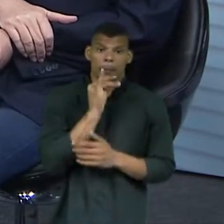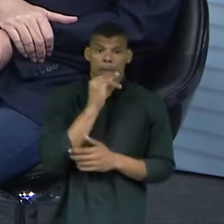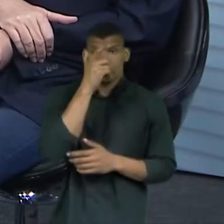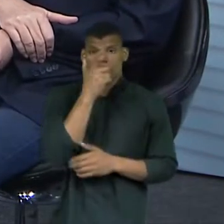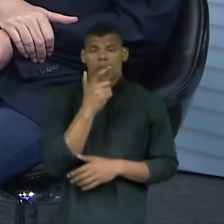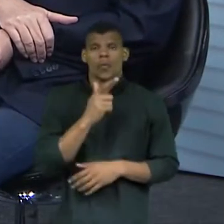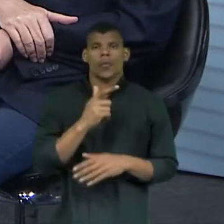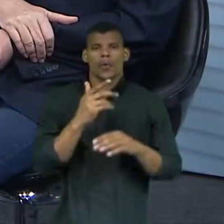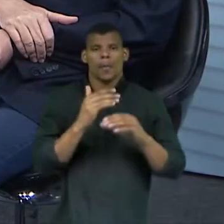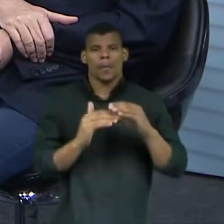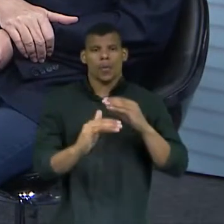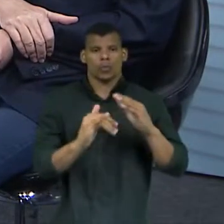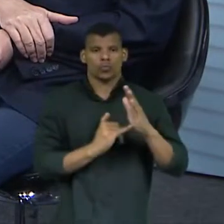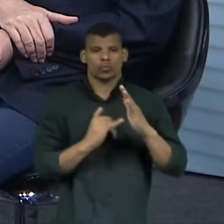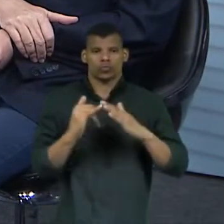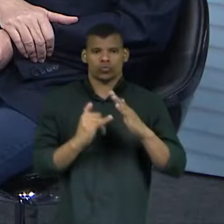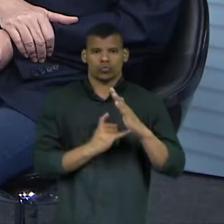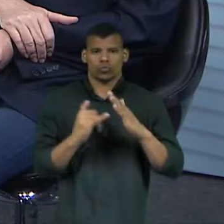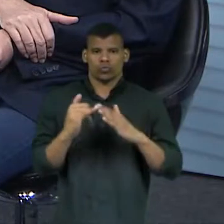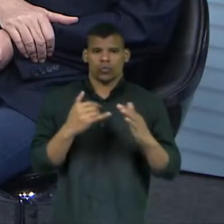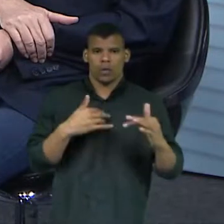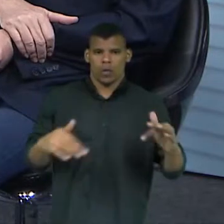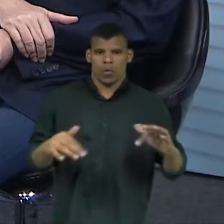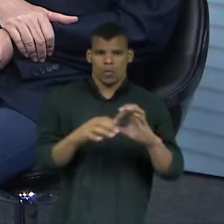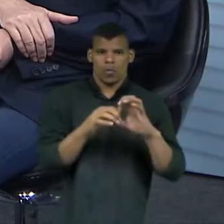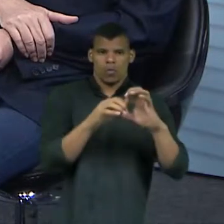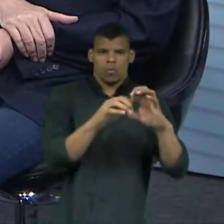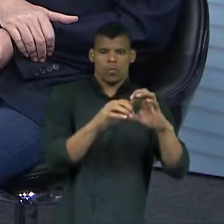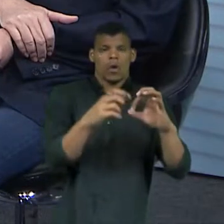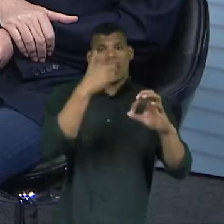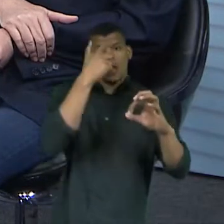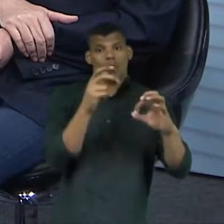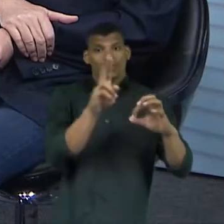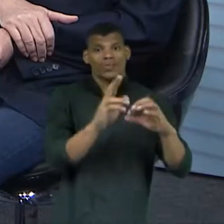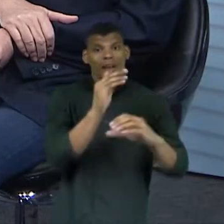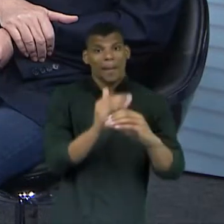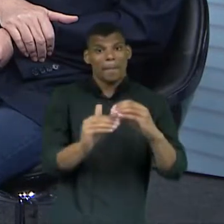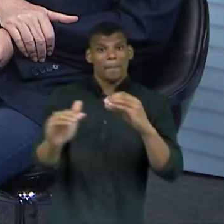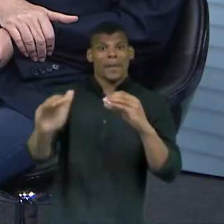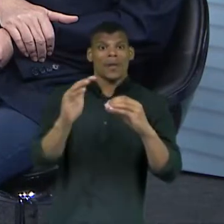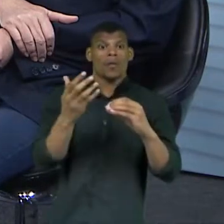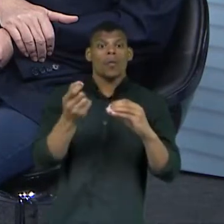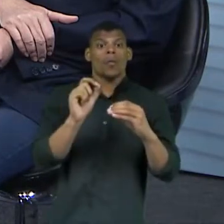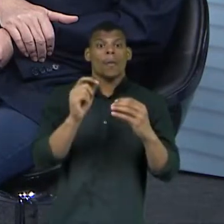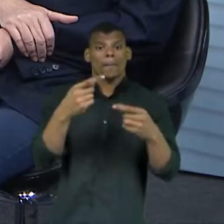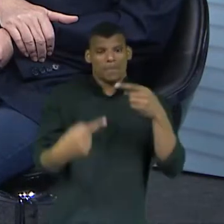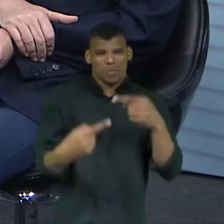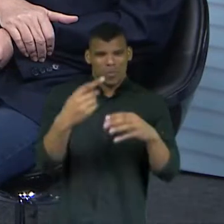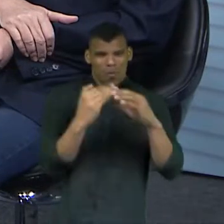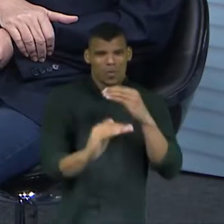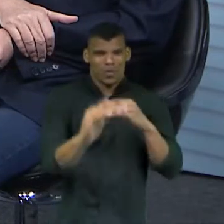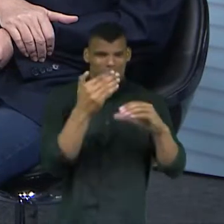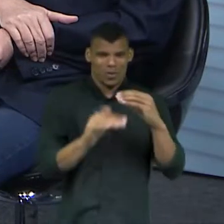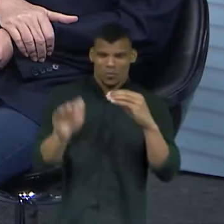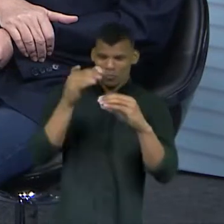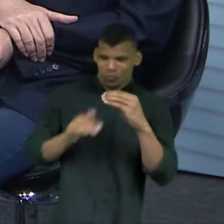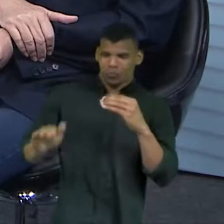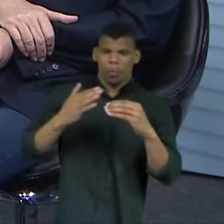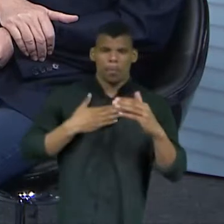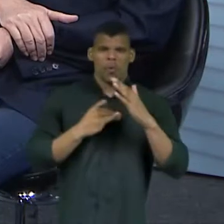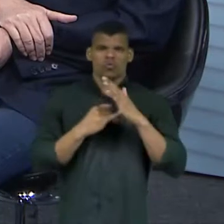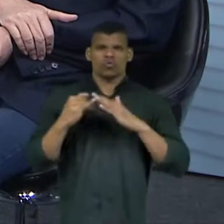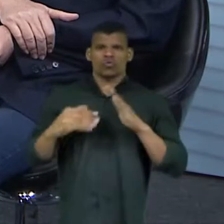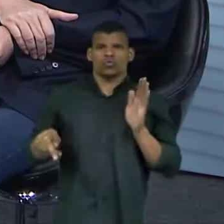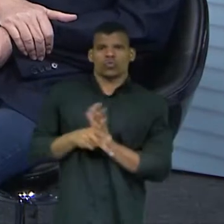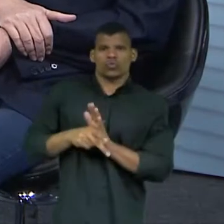institucional, né? Do órgão ao qual eu sou vinculado, eu não posso utilizar esse e-mail para passar nenhum tipo de apreço, nem desapreço por